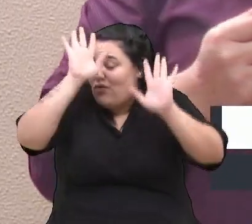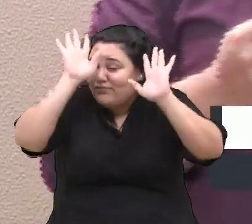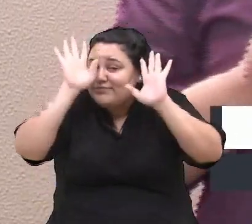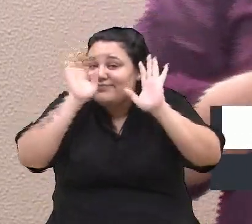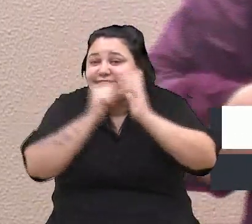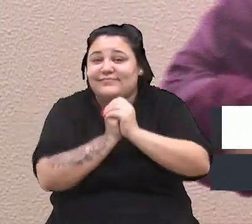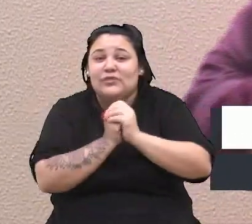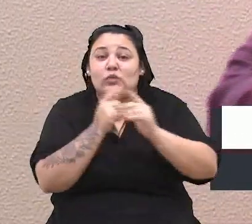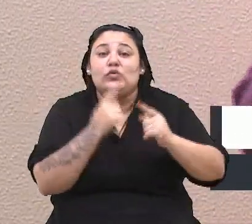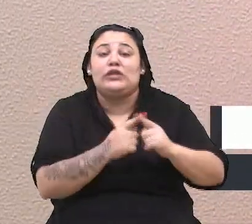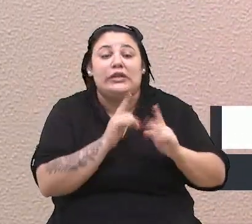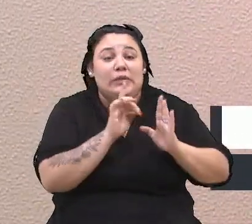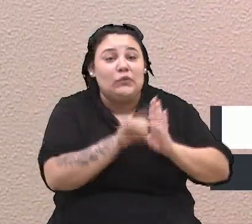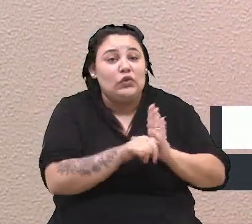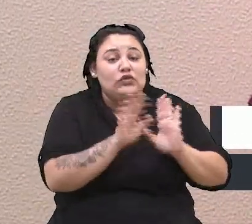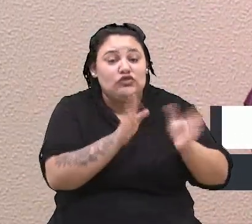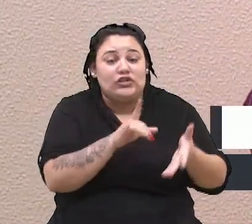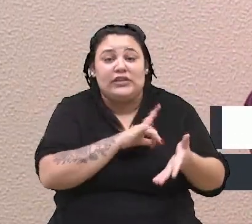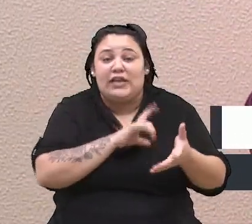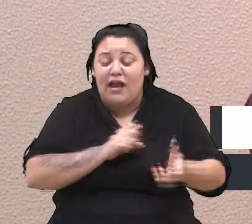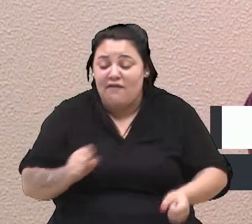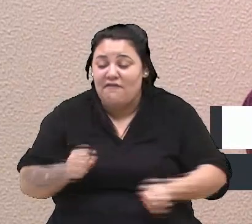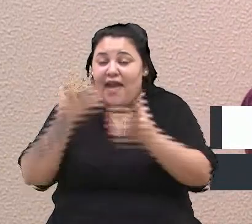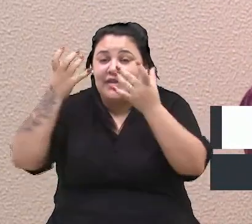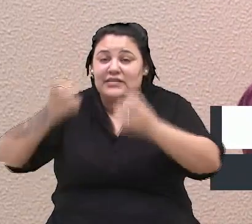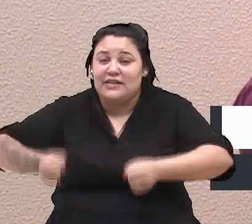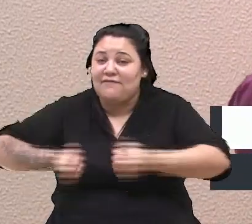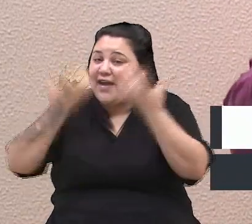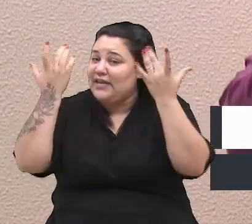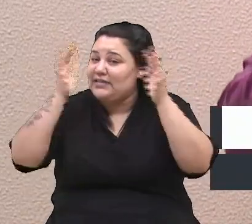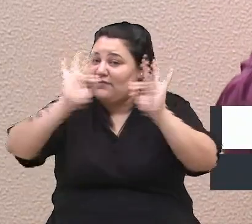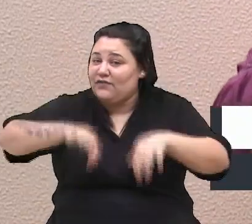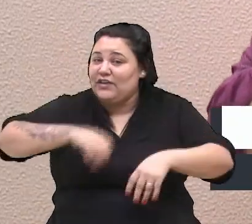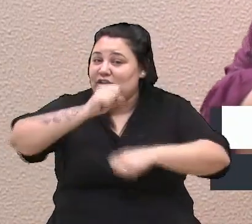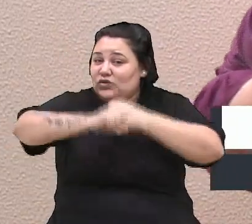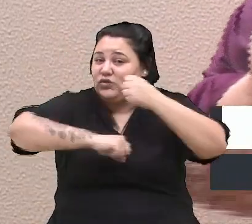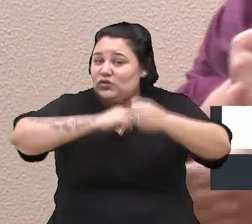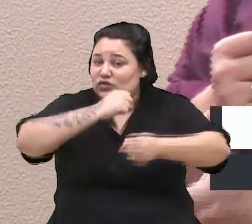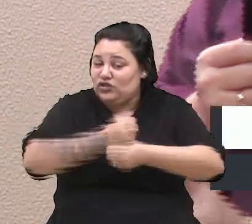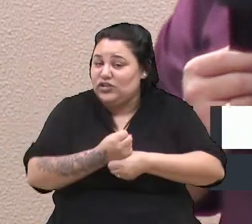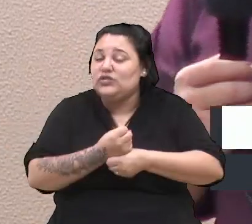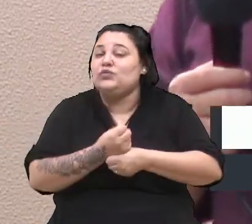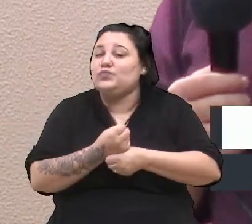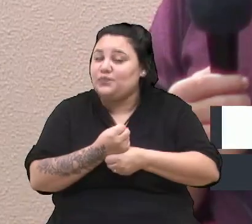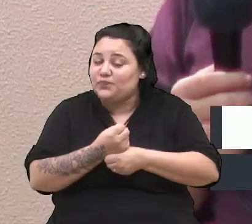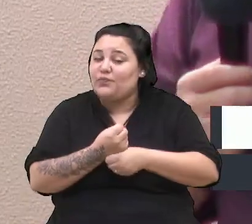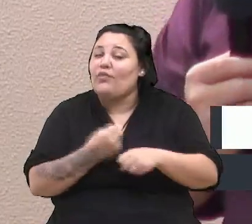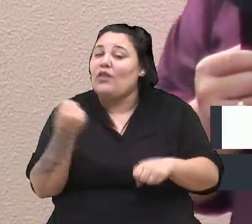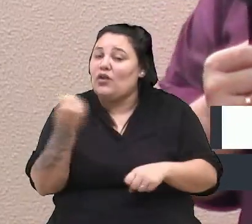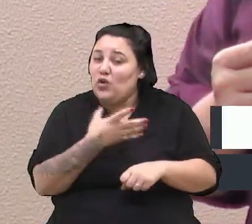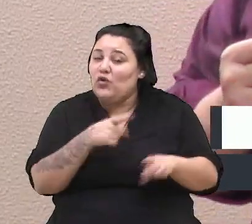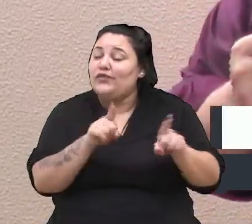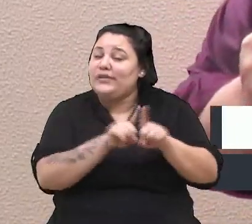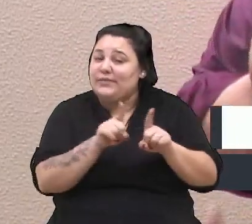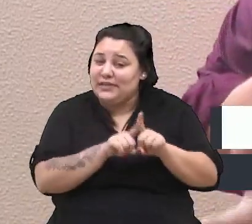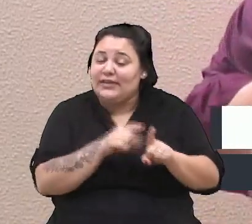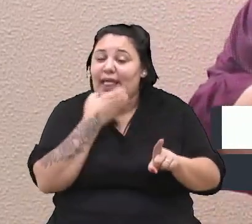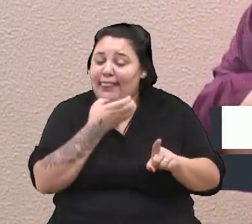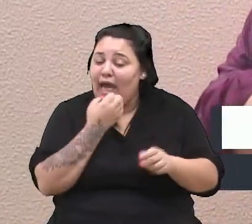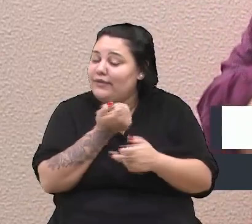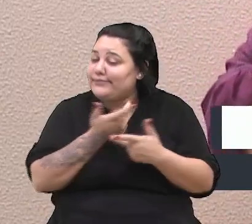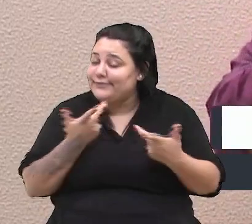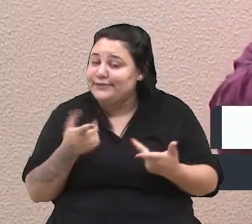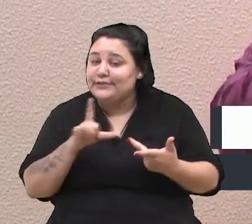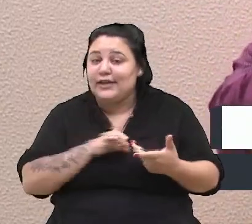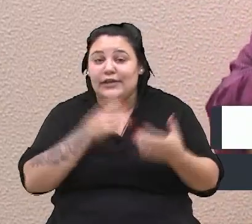logo, logo, a gente já tem as festas de final de ano, e aí, vereador, eu tenho certeza, vereador, o ex, que o